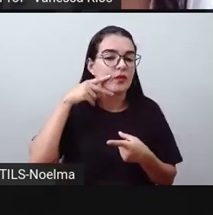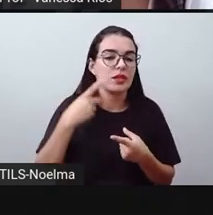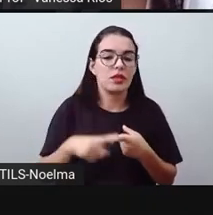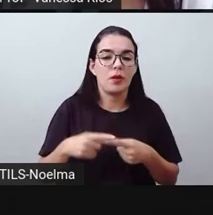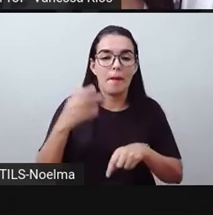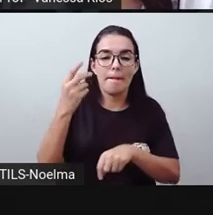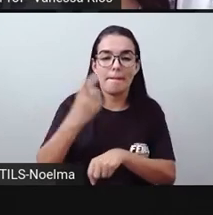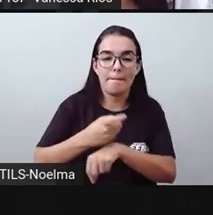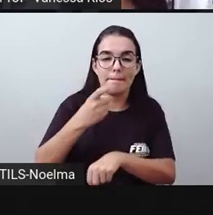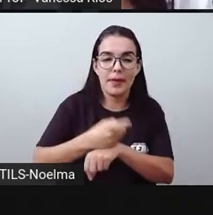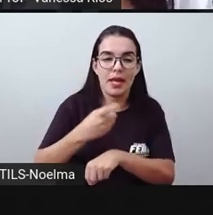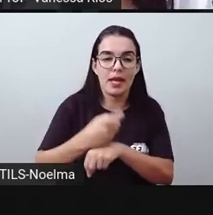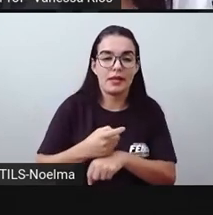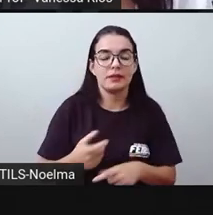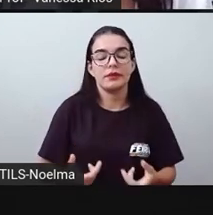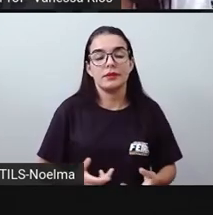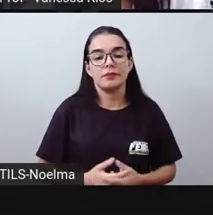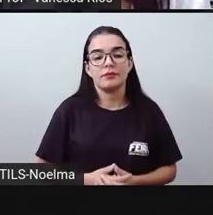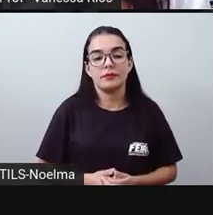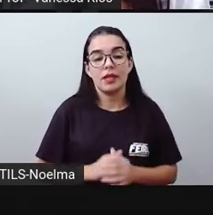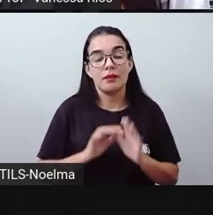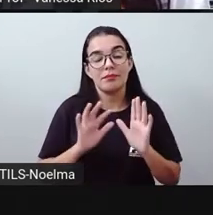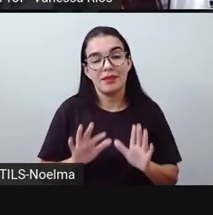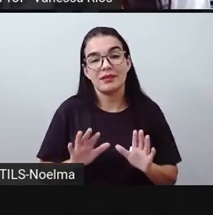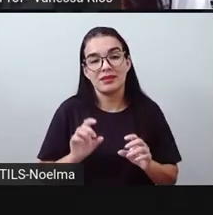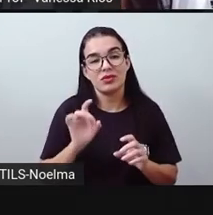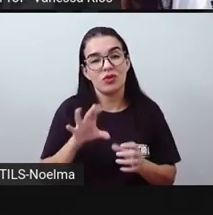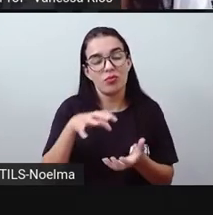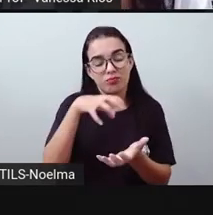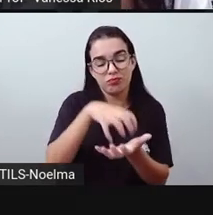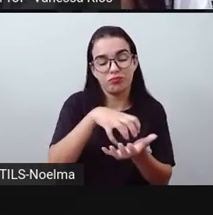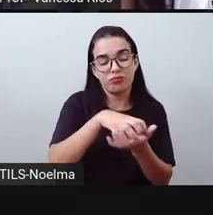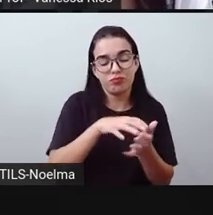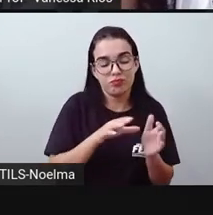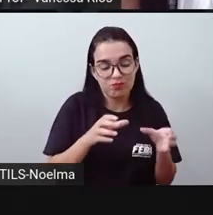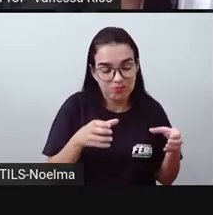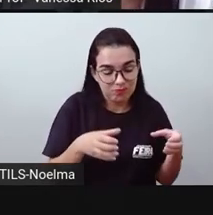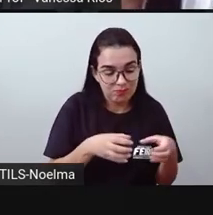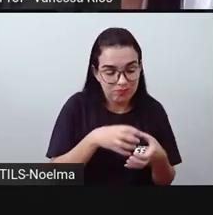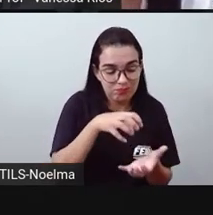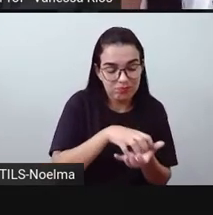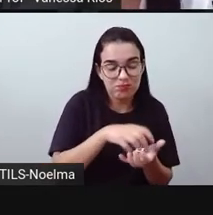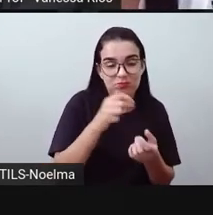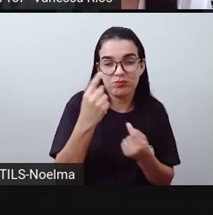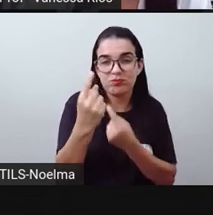infelizmente concentradas em determinadas regiões do nosso país.